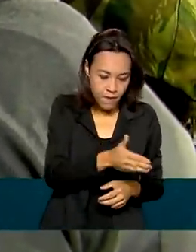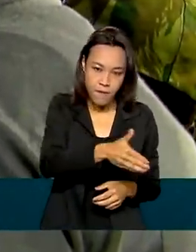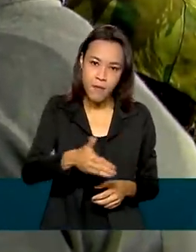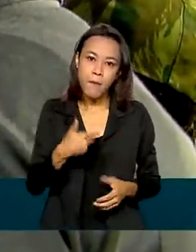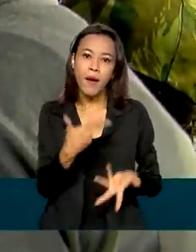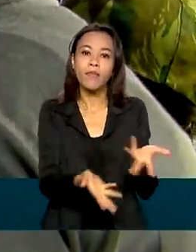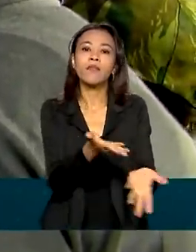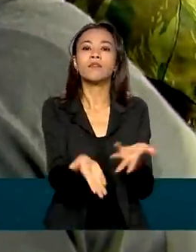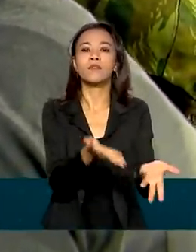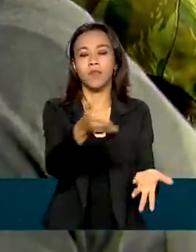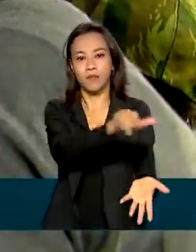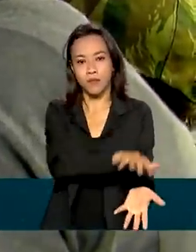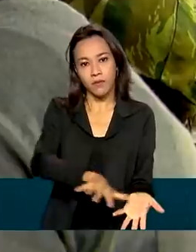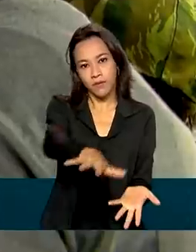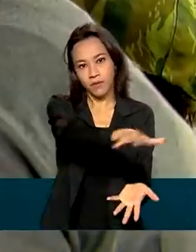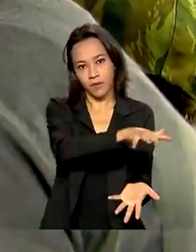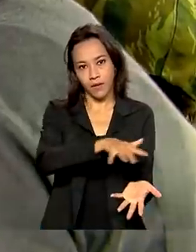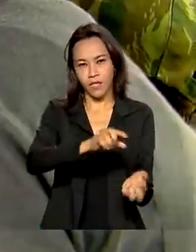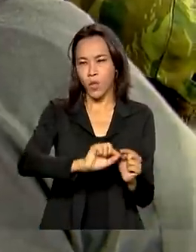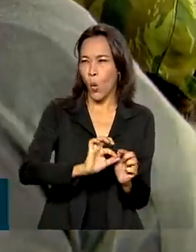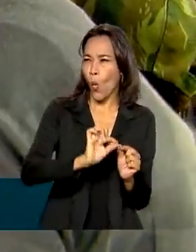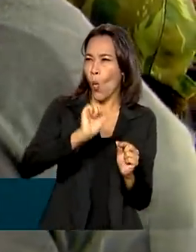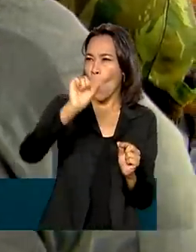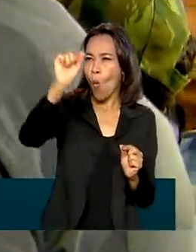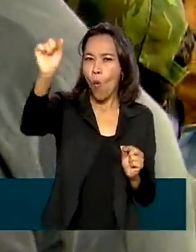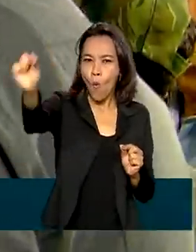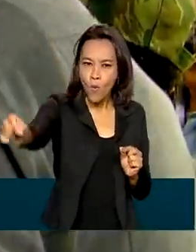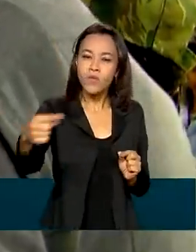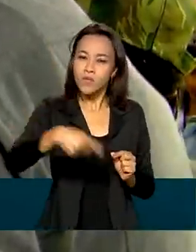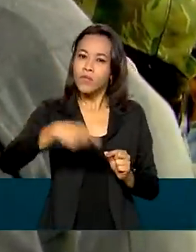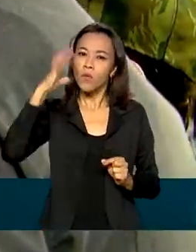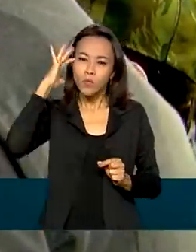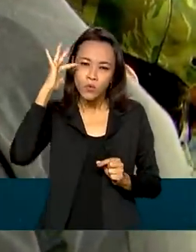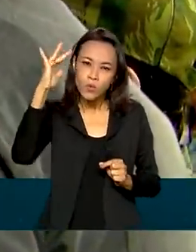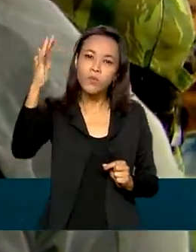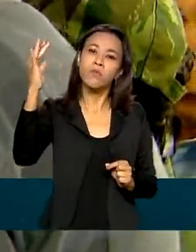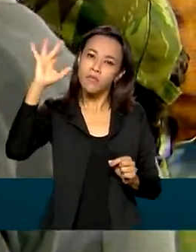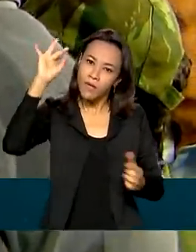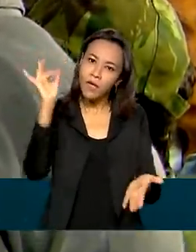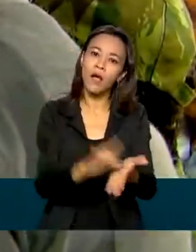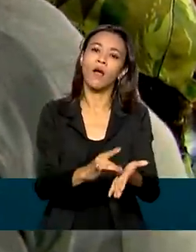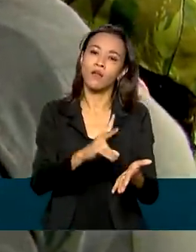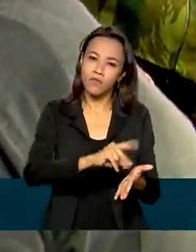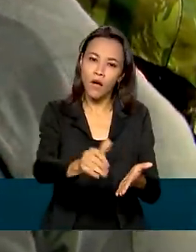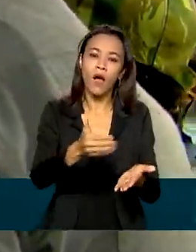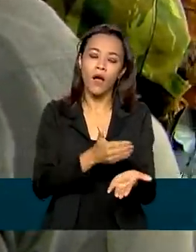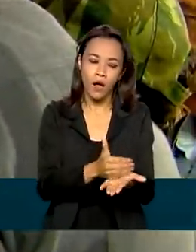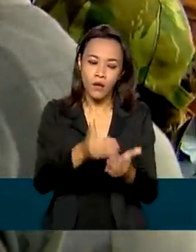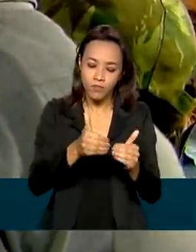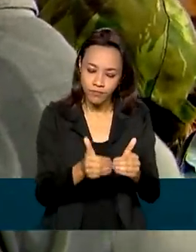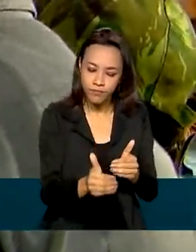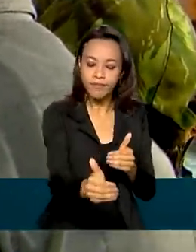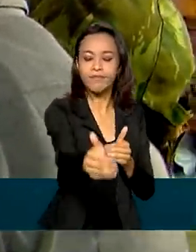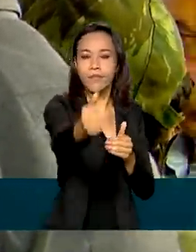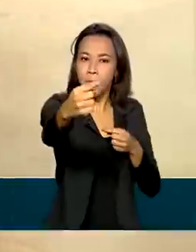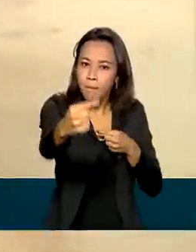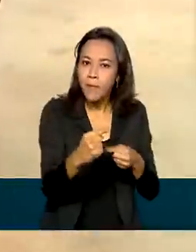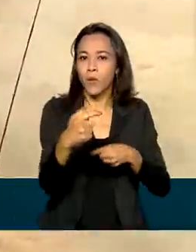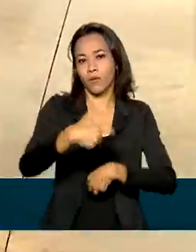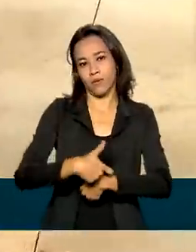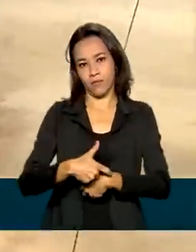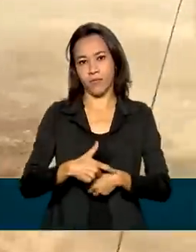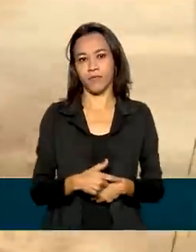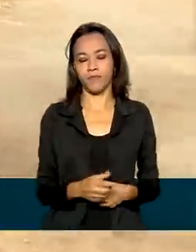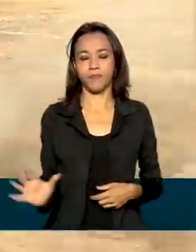atender nas áreas remotas. Isso foi um sonho, isso foi uma realidade, e nós vamos colocar isso em prática, num curto espaço de tempo.